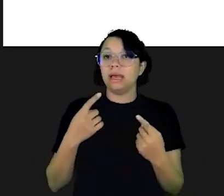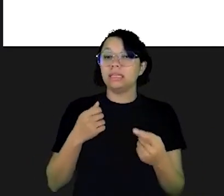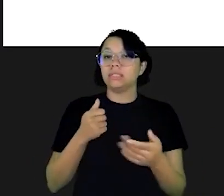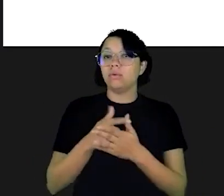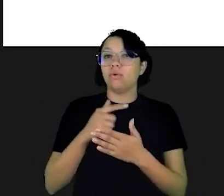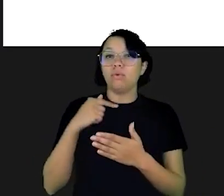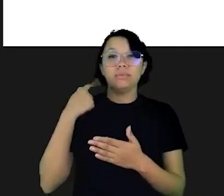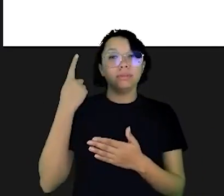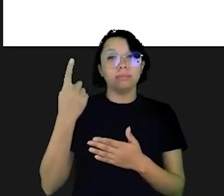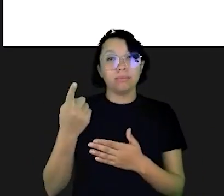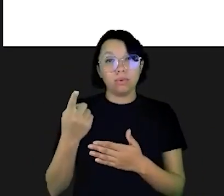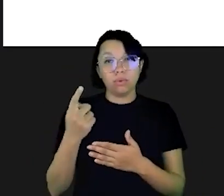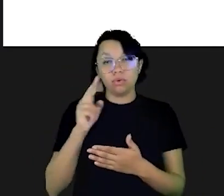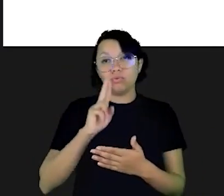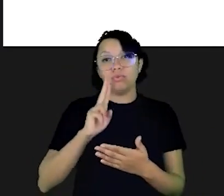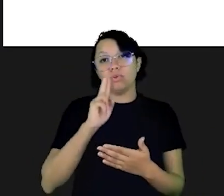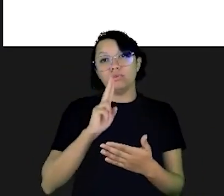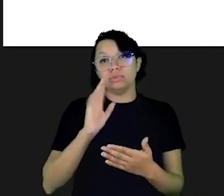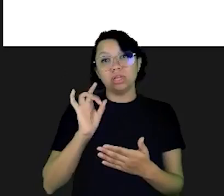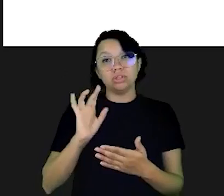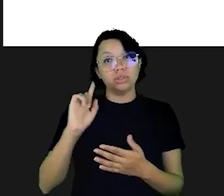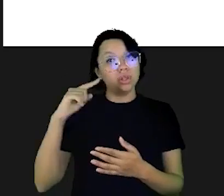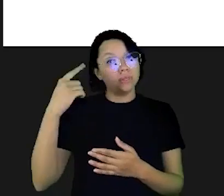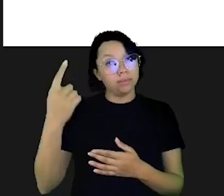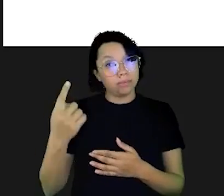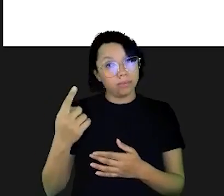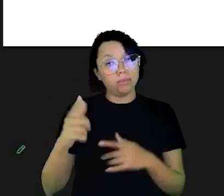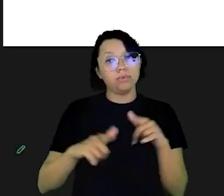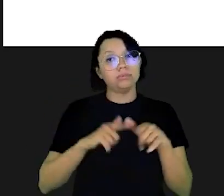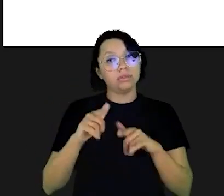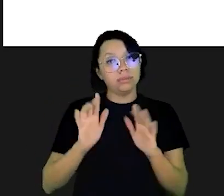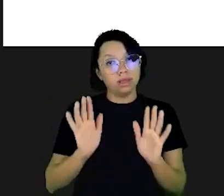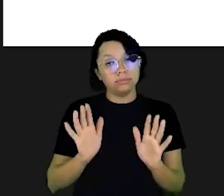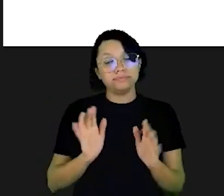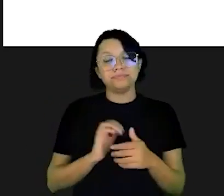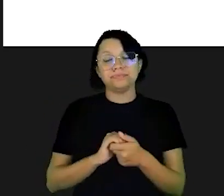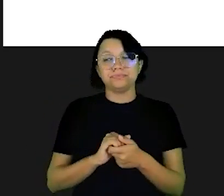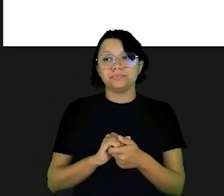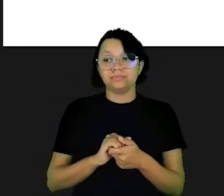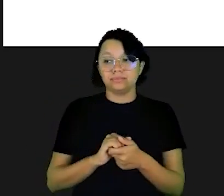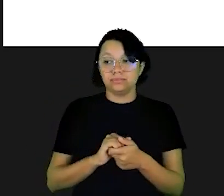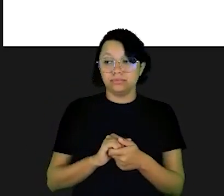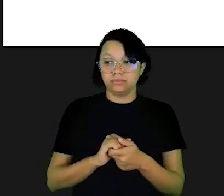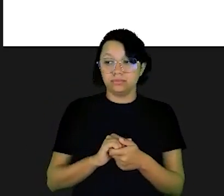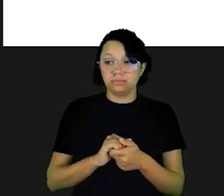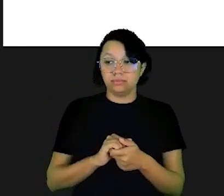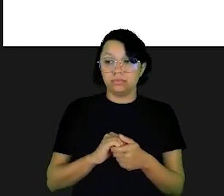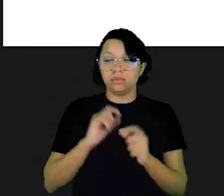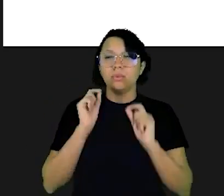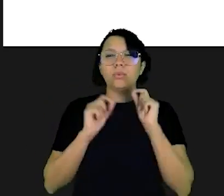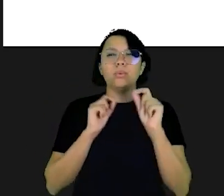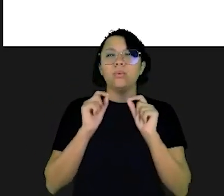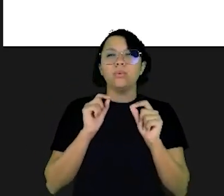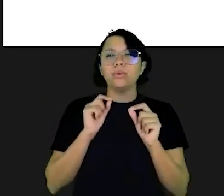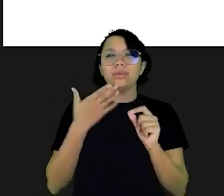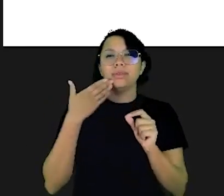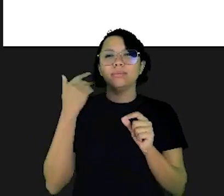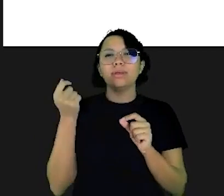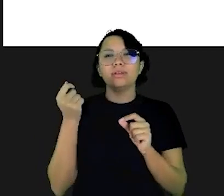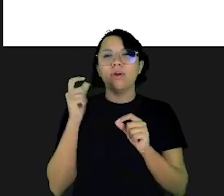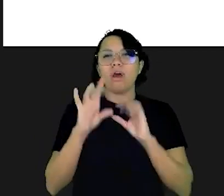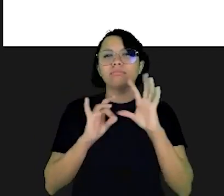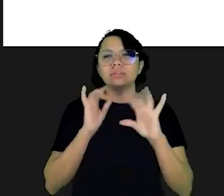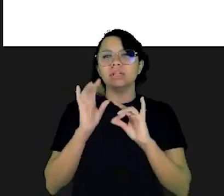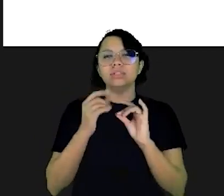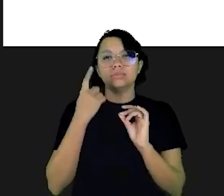daquele serviço agora. Se eu deixo para comprar na frente, eu só vou usufruir do produto ou do serviço na frente. E aí?